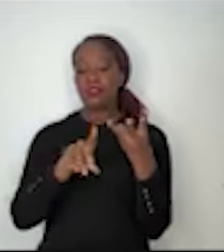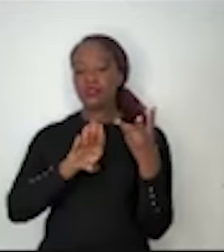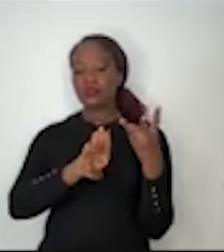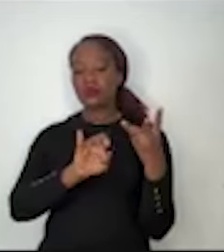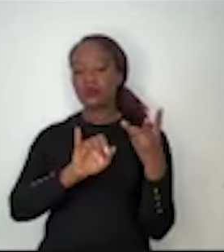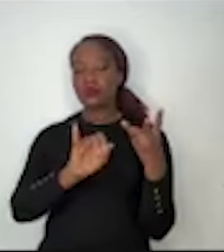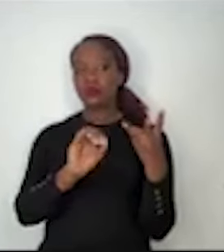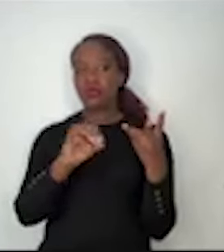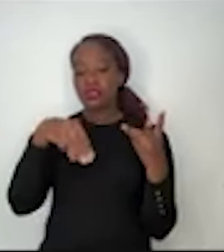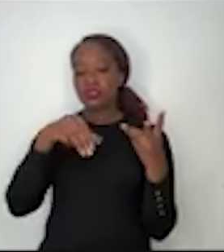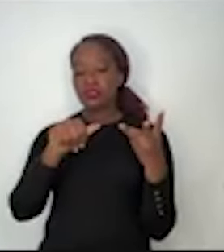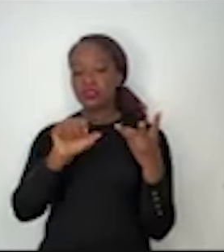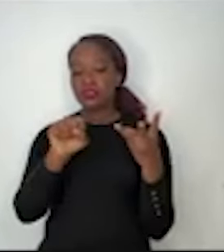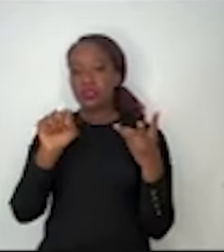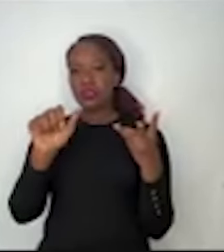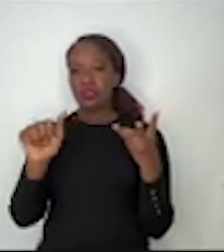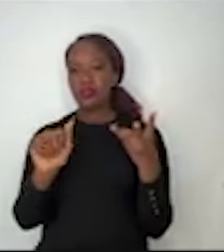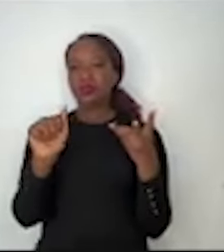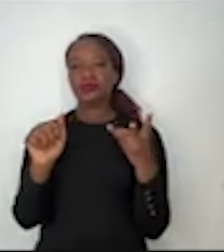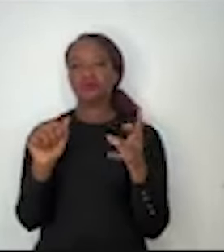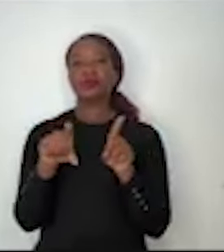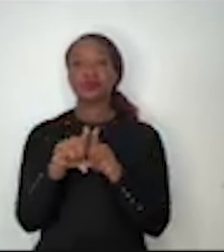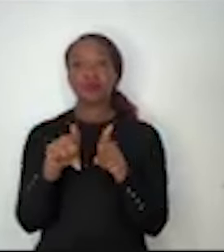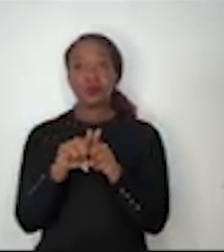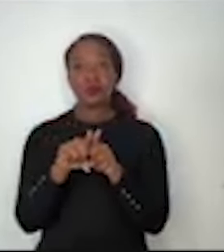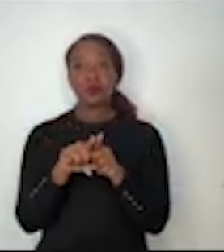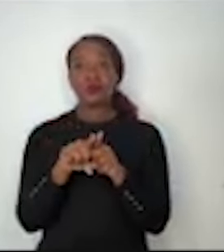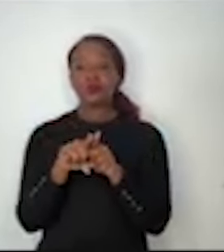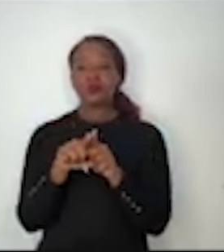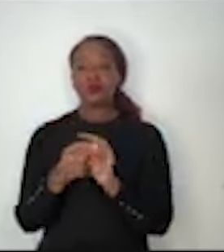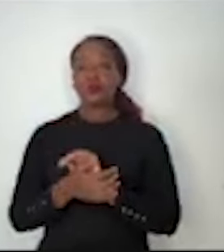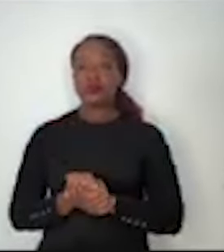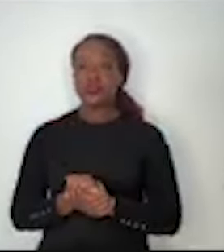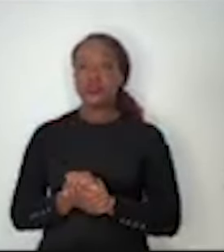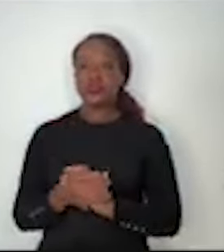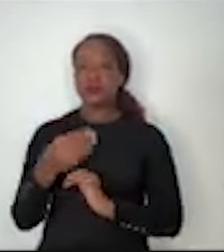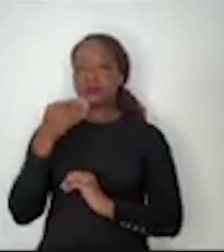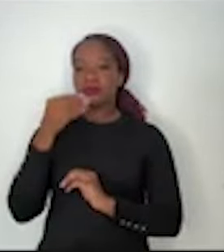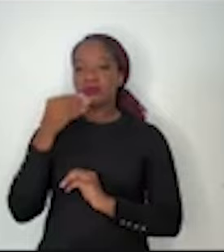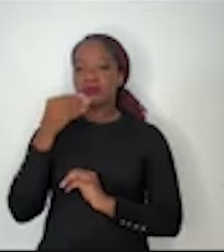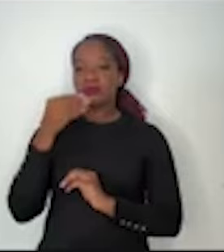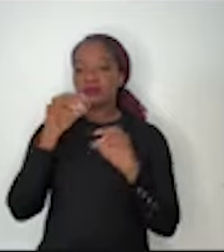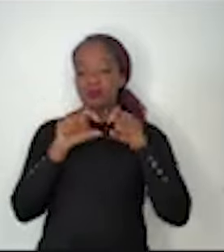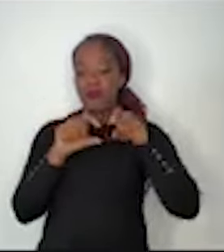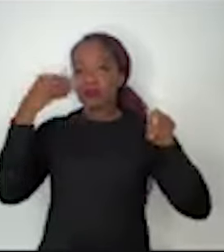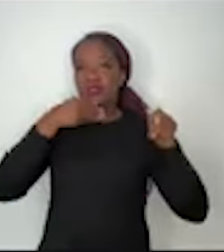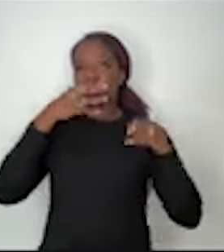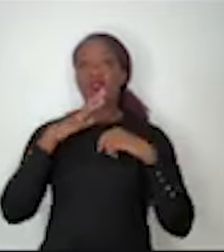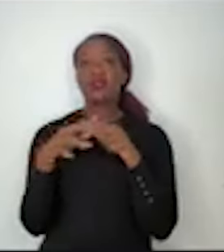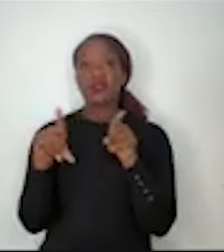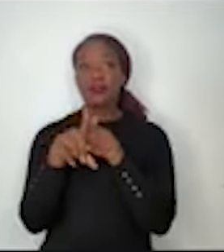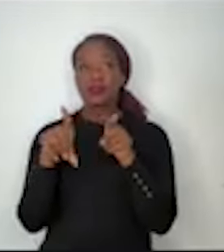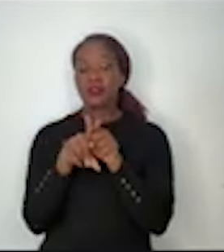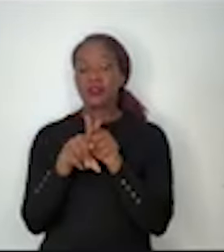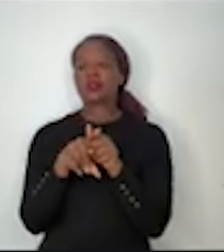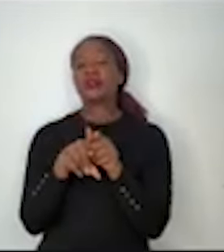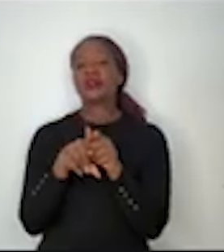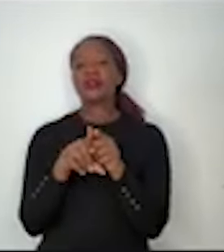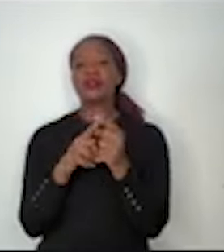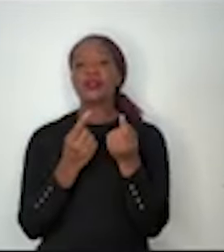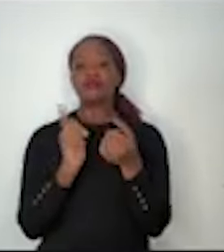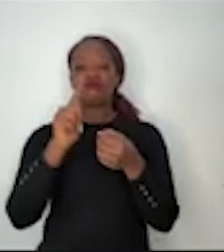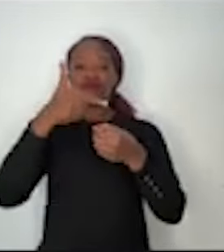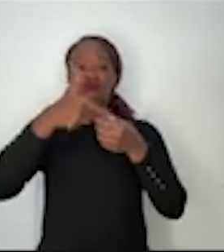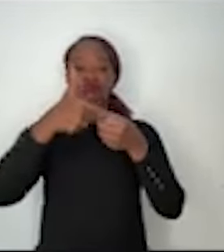tecnológicos em relação à cana-de-açúcar, e já se está, inclusive, chegando ao ponto de se produzir combustível de aviação